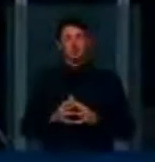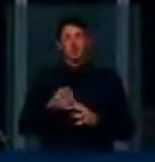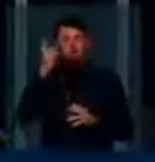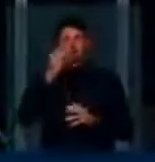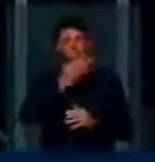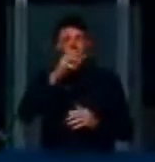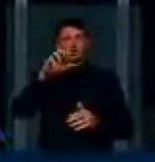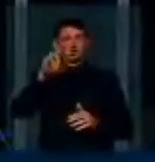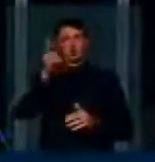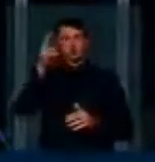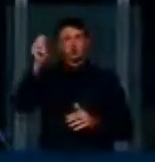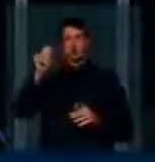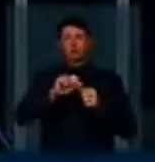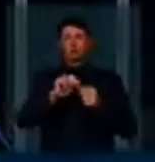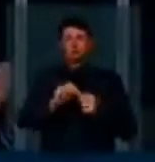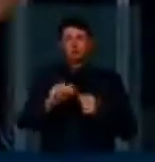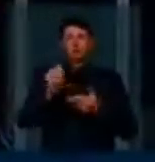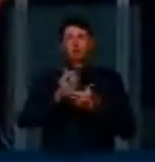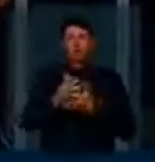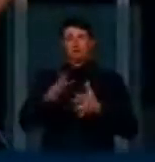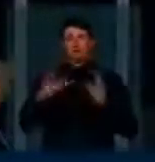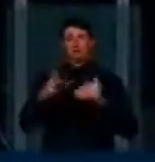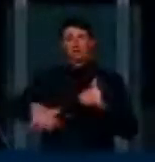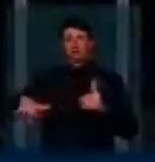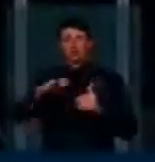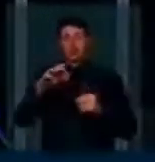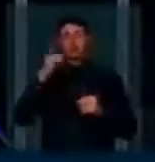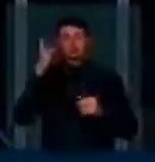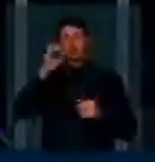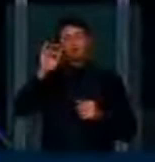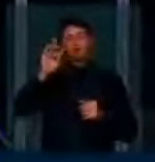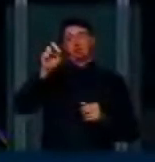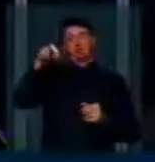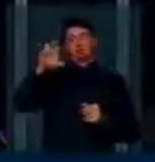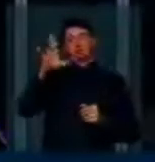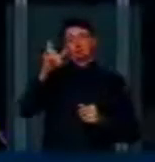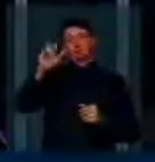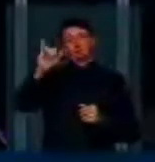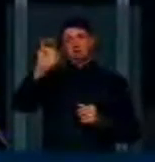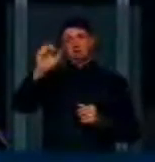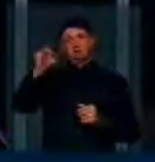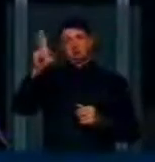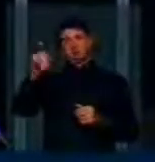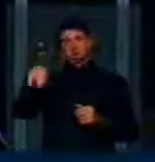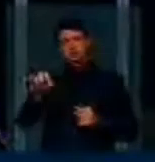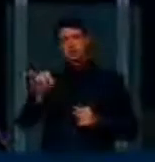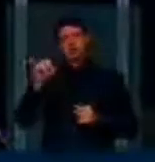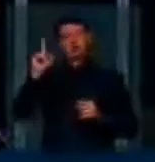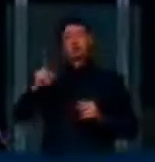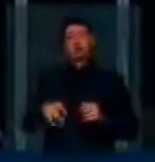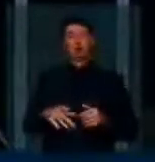Eduardo Cunha, autor do requerimento para a nossa comissão geral, deputado Francis Kine, a mesa, líder do Solidariedade,